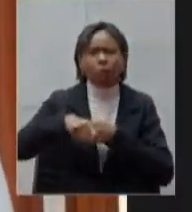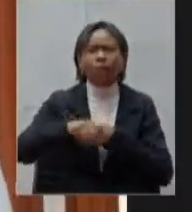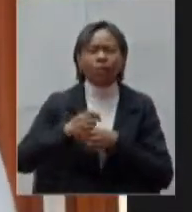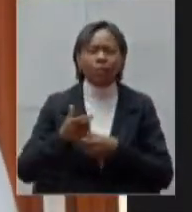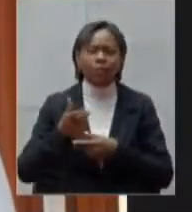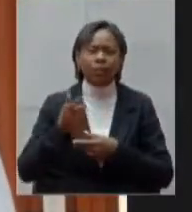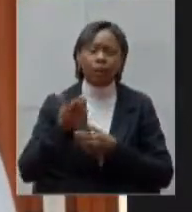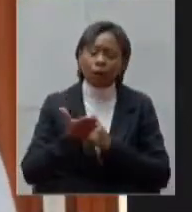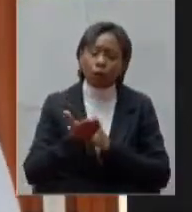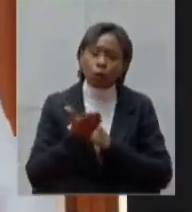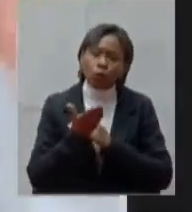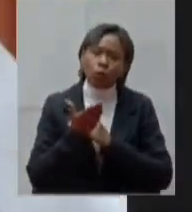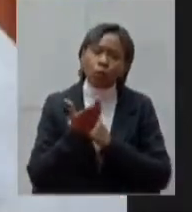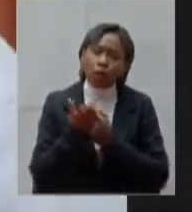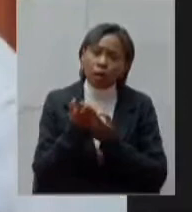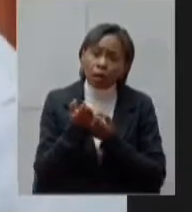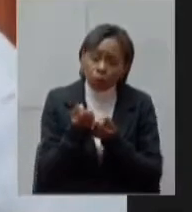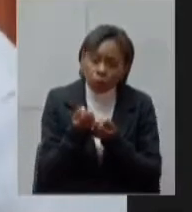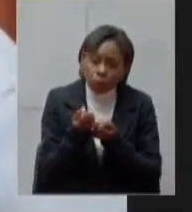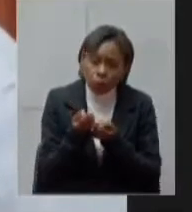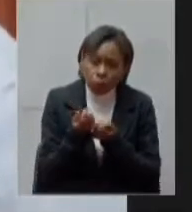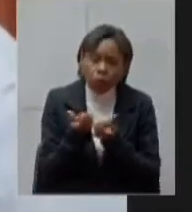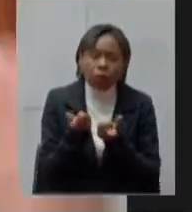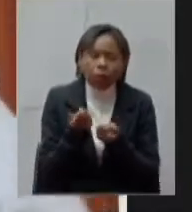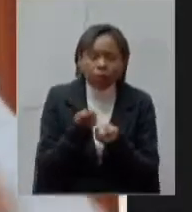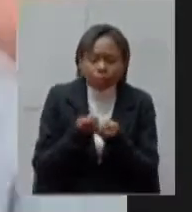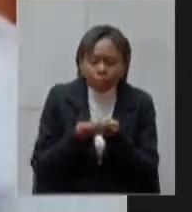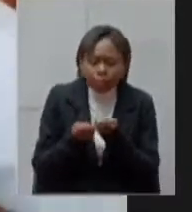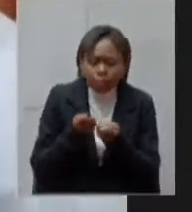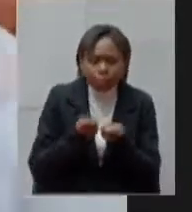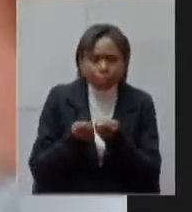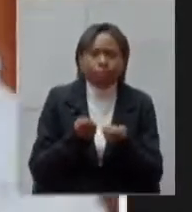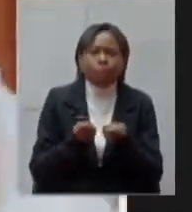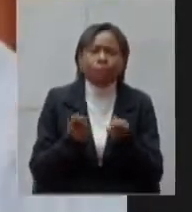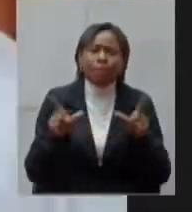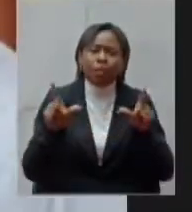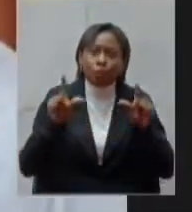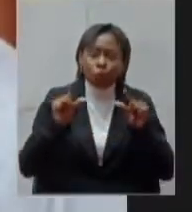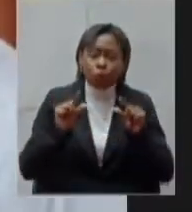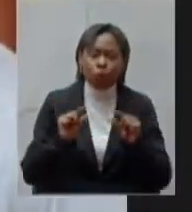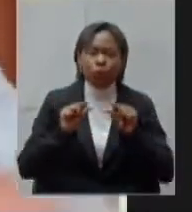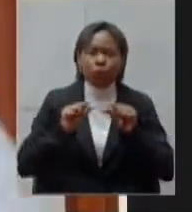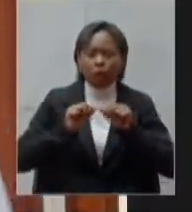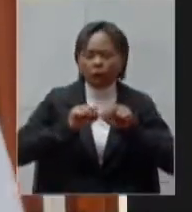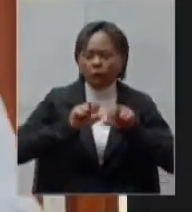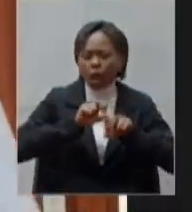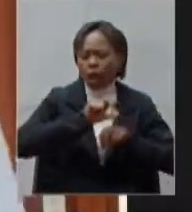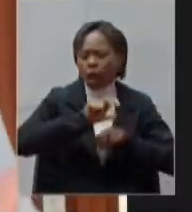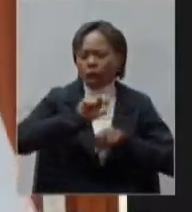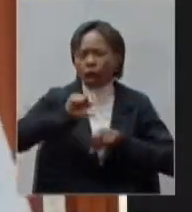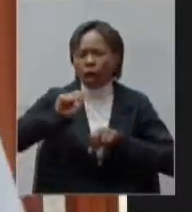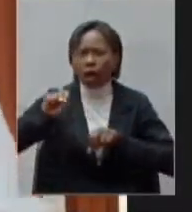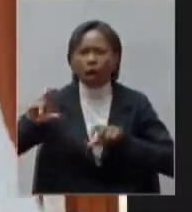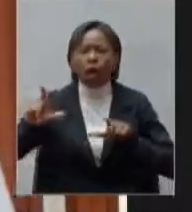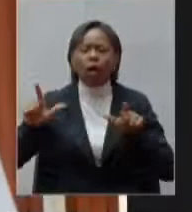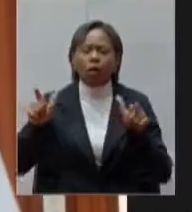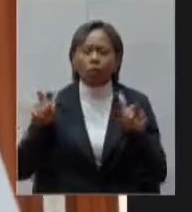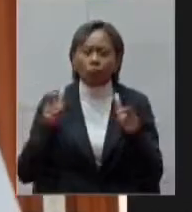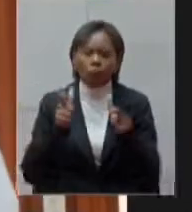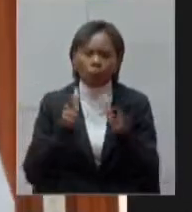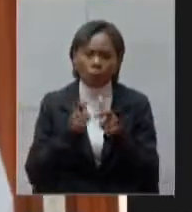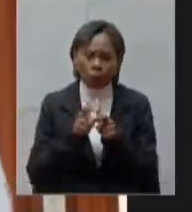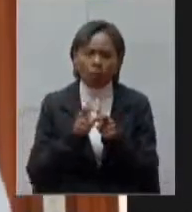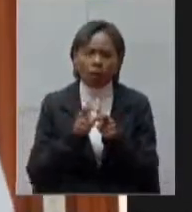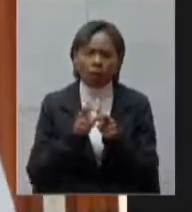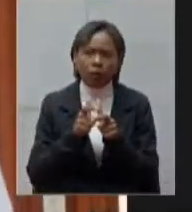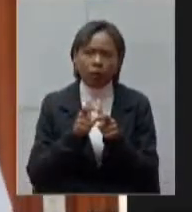economizar um pouco e a diminuição de transmissibilidade porque eu sou médico sou urologista tenho